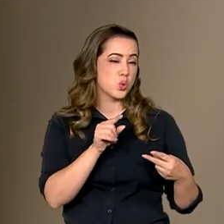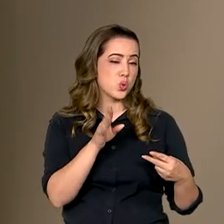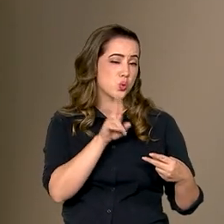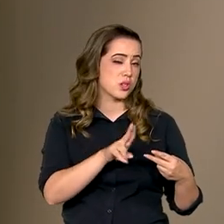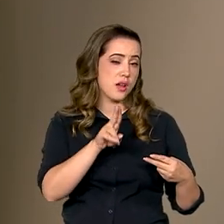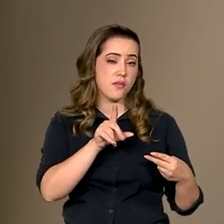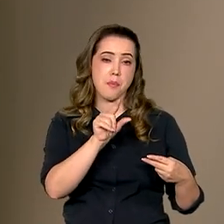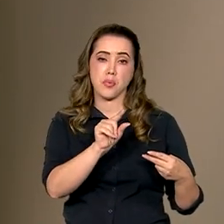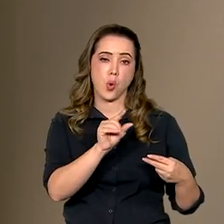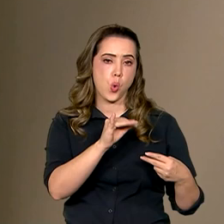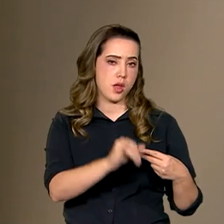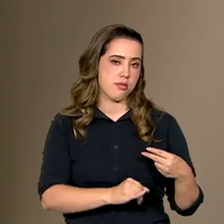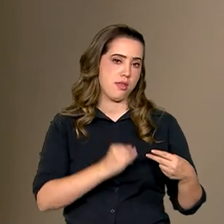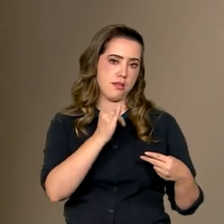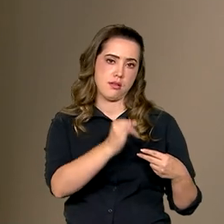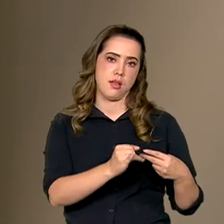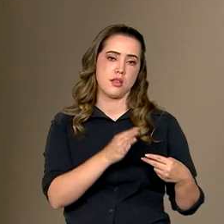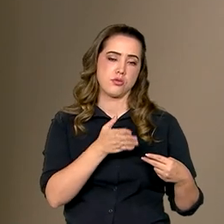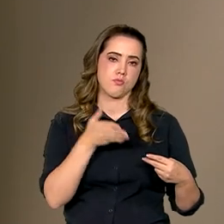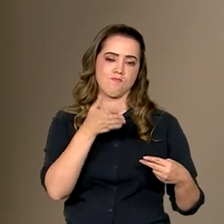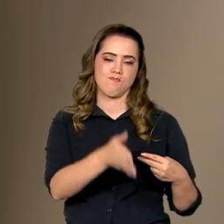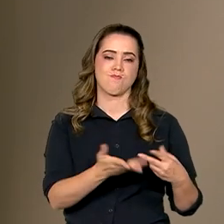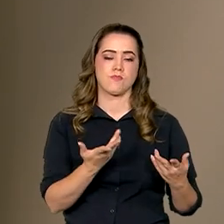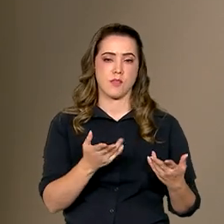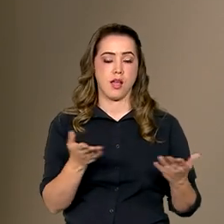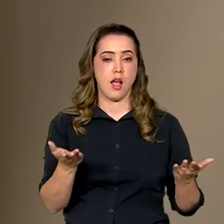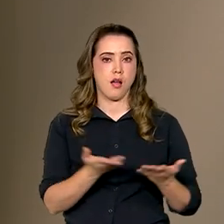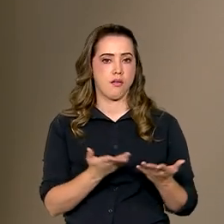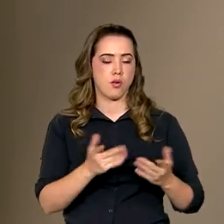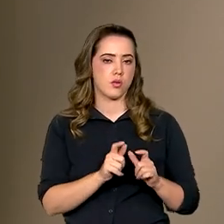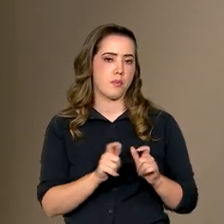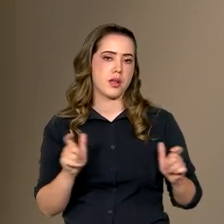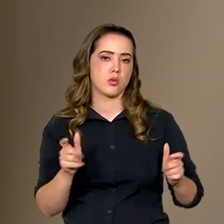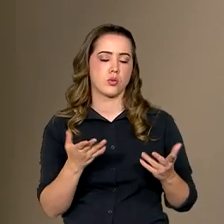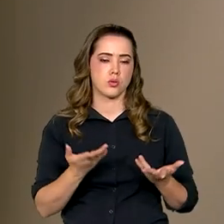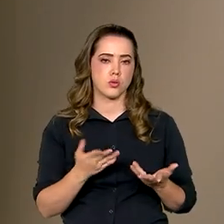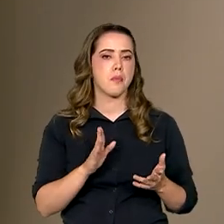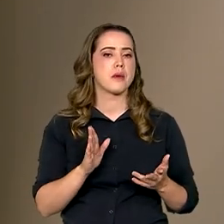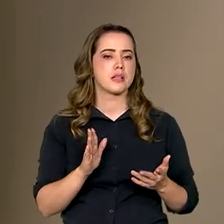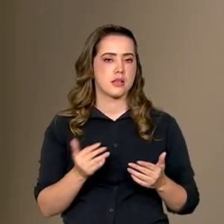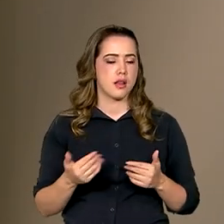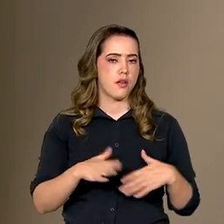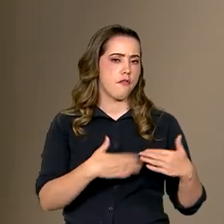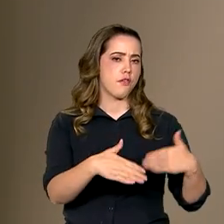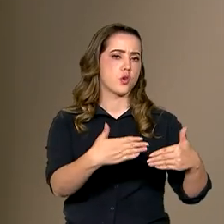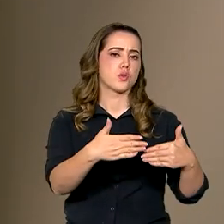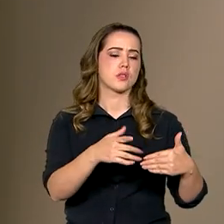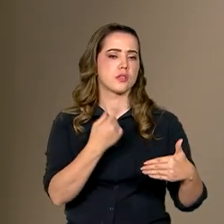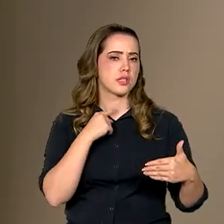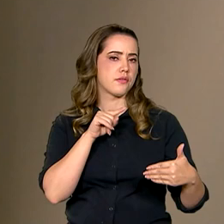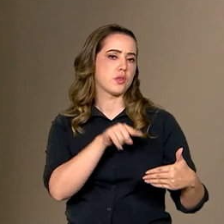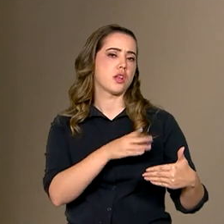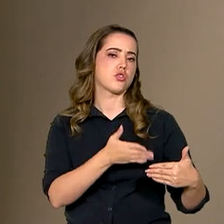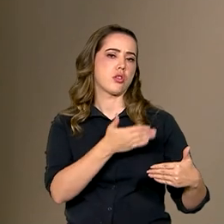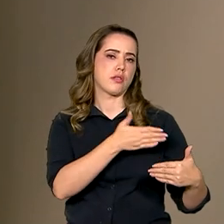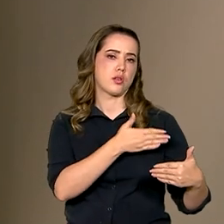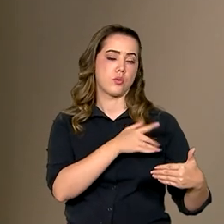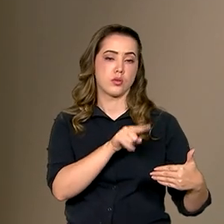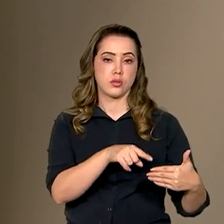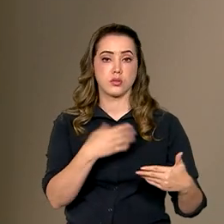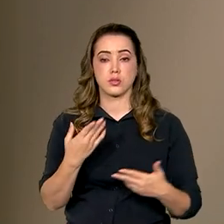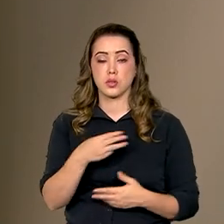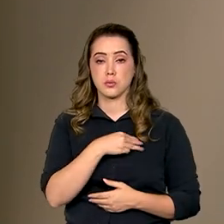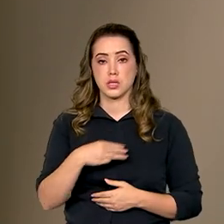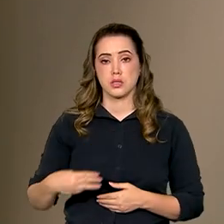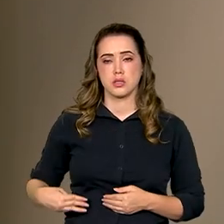intimidade menor também das pessoas com meios digitais, mas era uma evolução dessa intenção. E o ministro Márcio